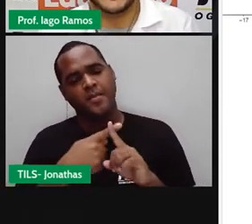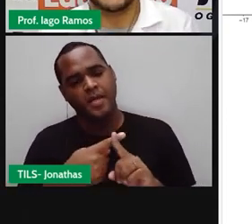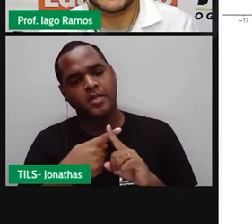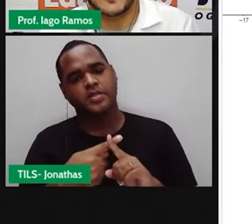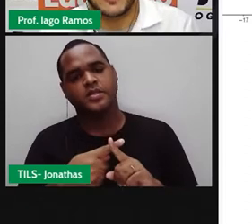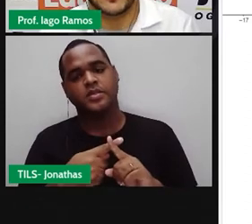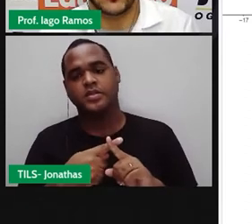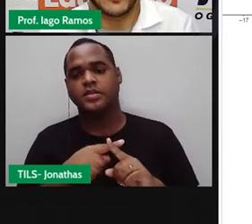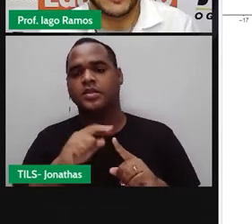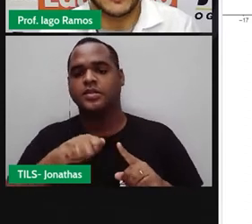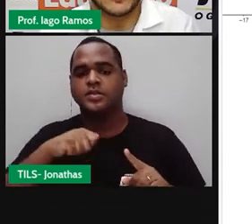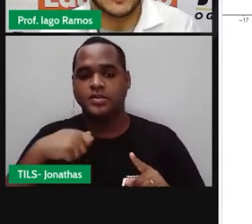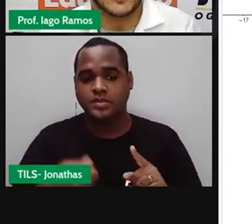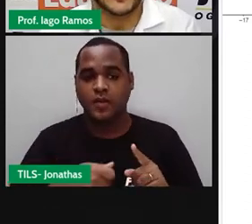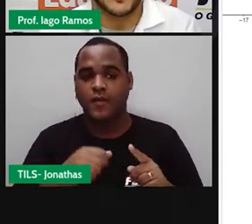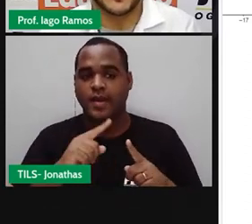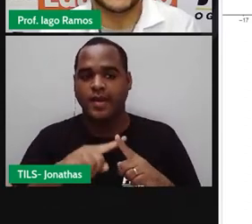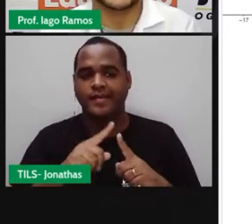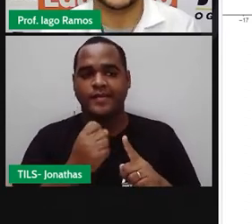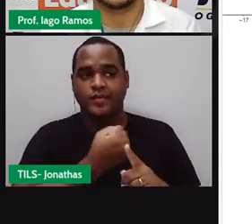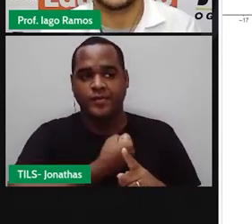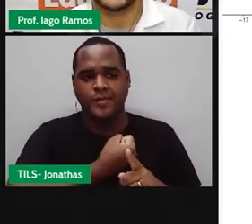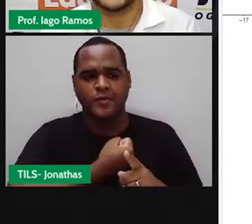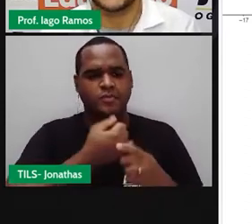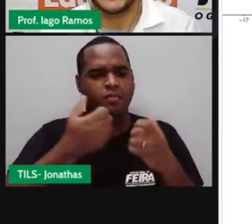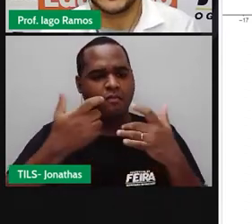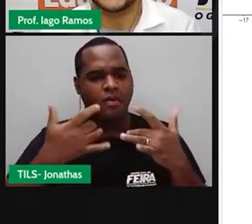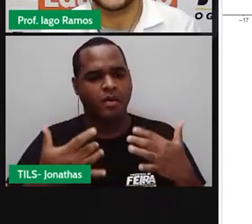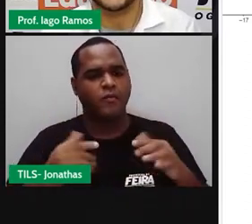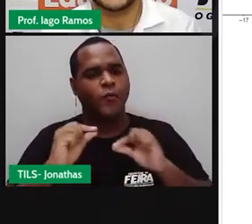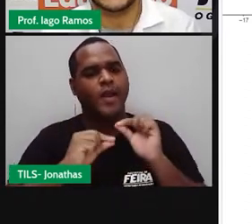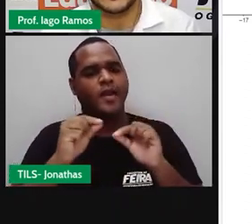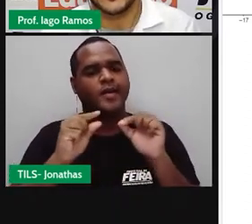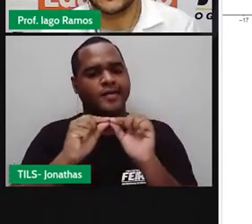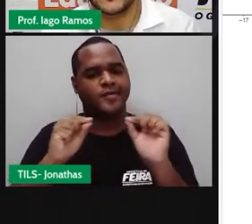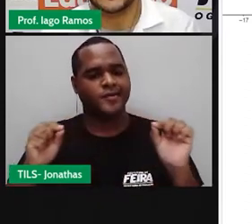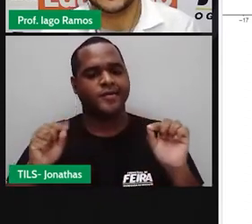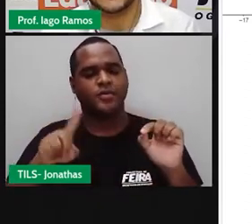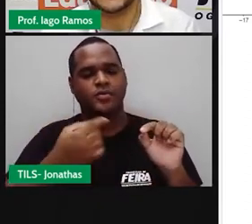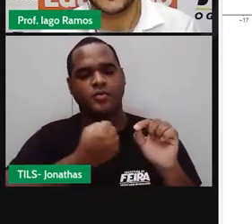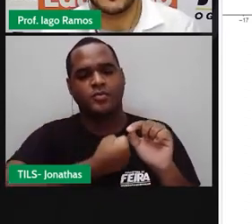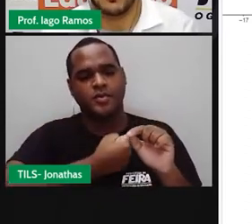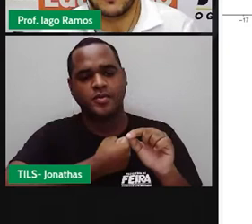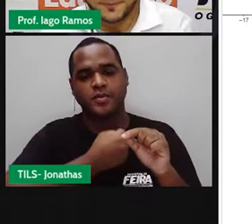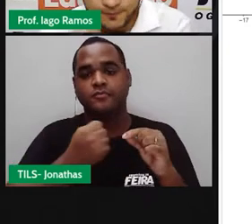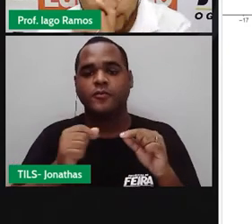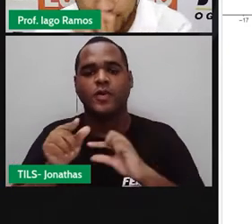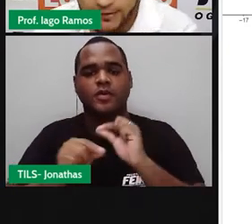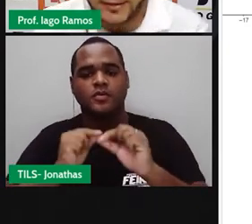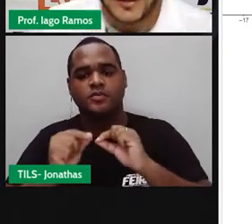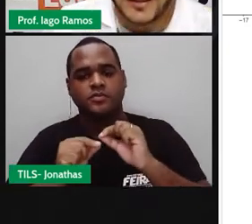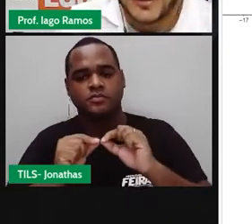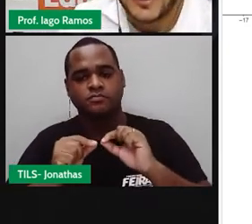serve essa reta numérica? Para que serve a reta numérica dos números inteiros? Bom,